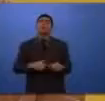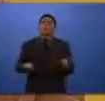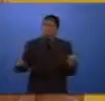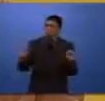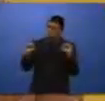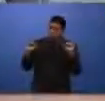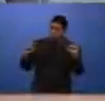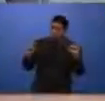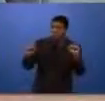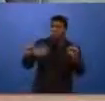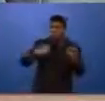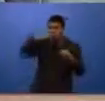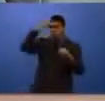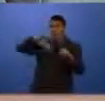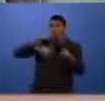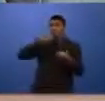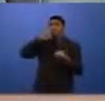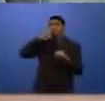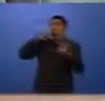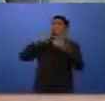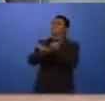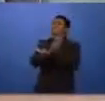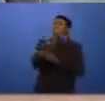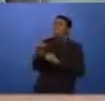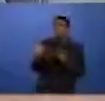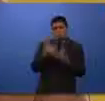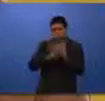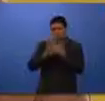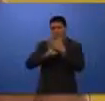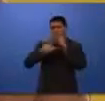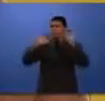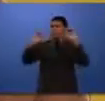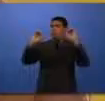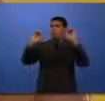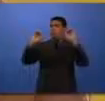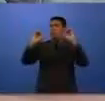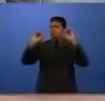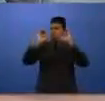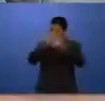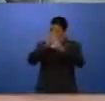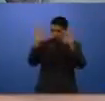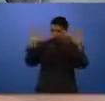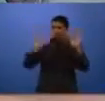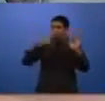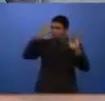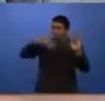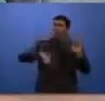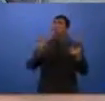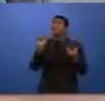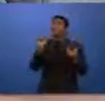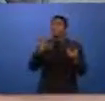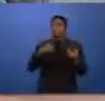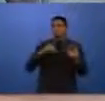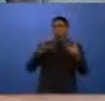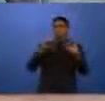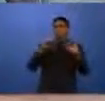conhecem? Podem, podem pela questão do anonimato. O 8-1 não vai perguntar o nome da pessoa. O ponto primordial do programa